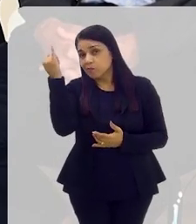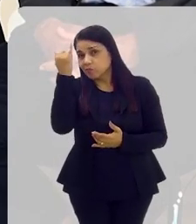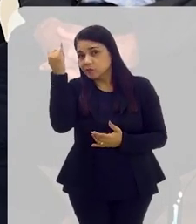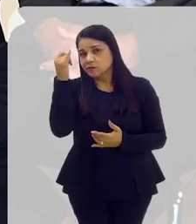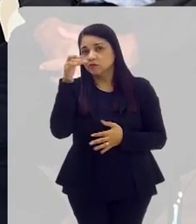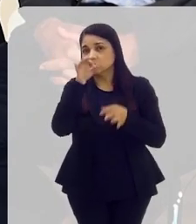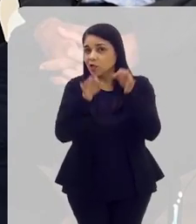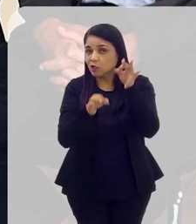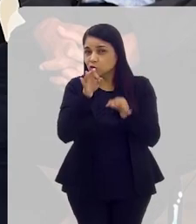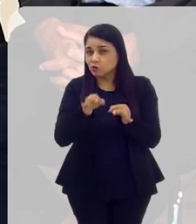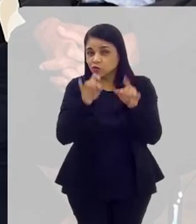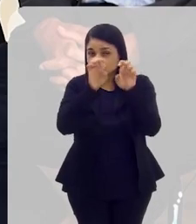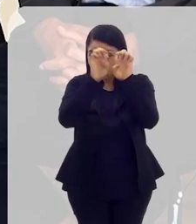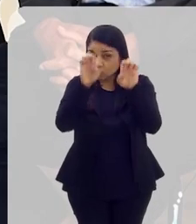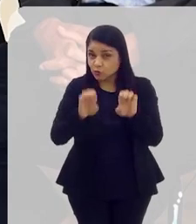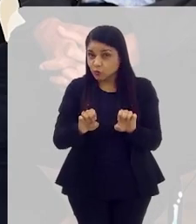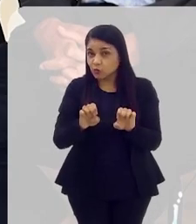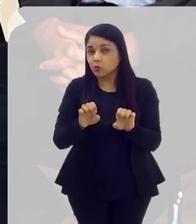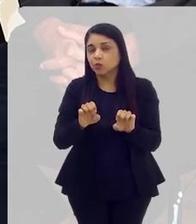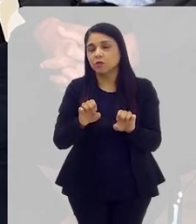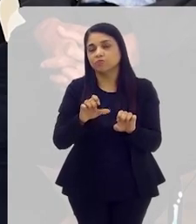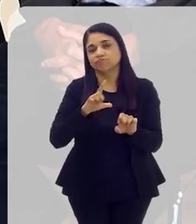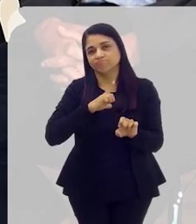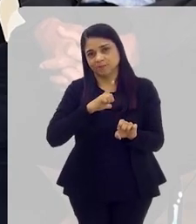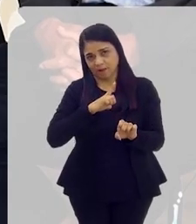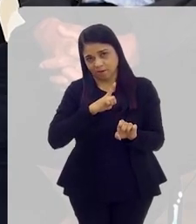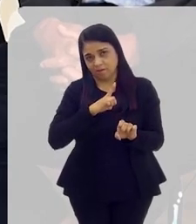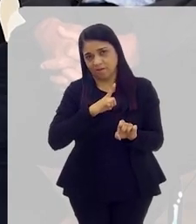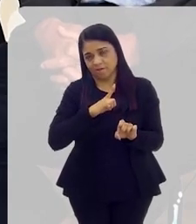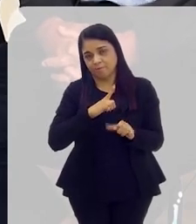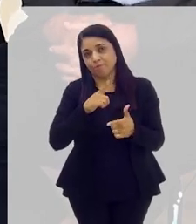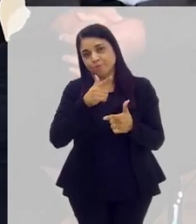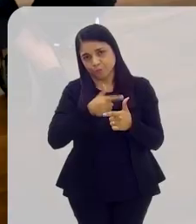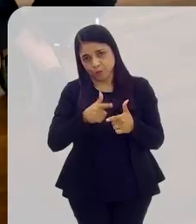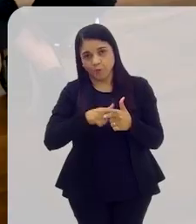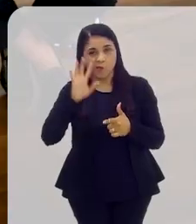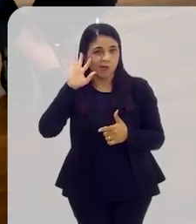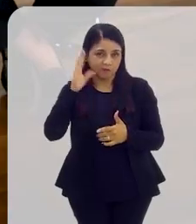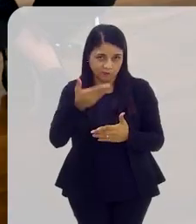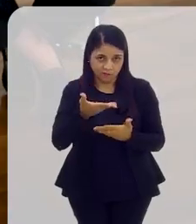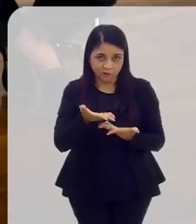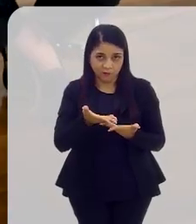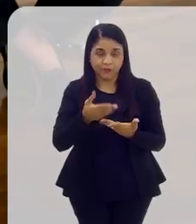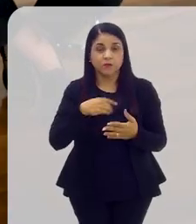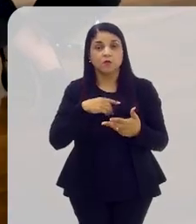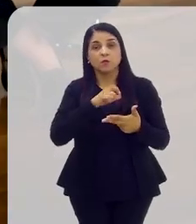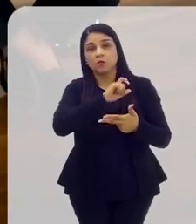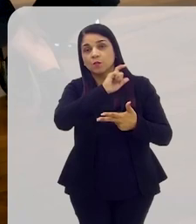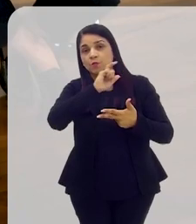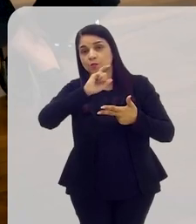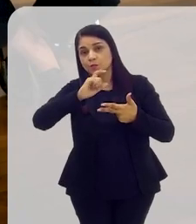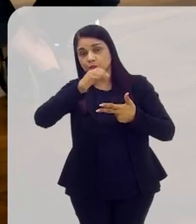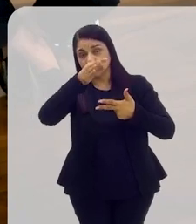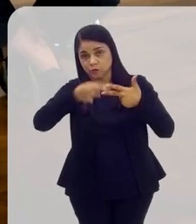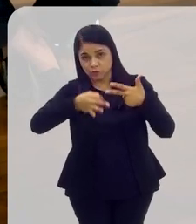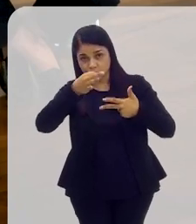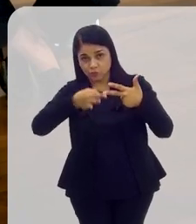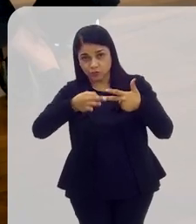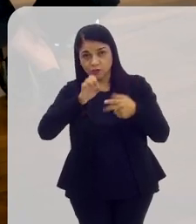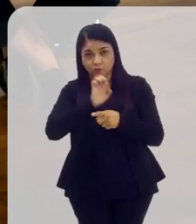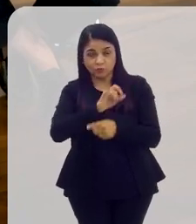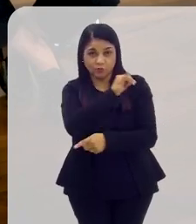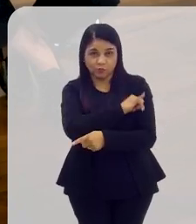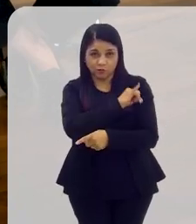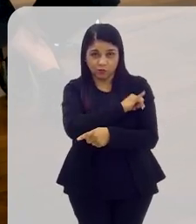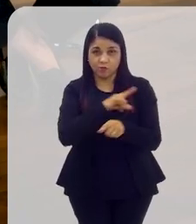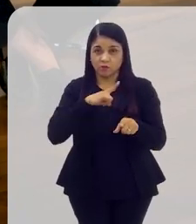é importante que a justiça se estruture para essas demandas. Então, no caso, por exemplo, do Poder Judiciário do Estado do